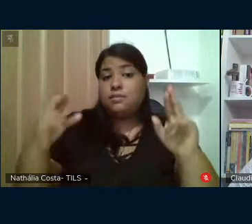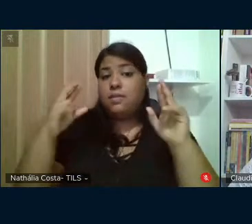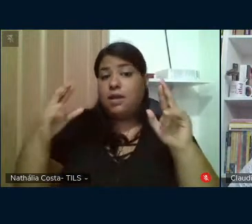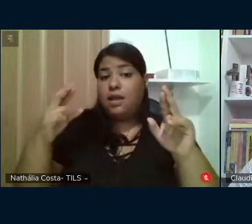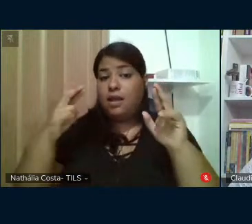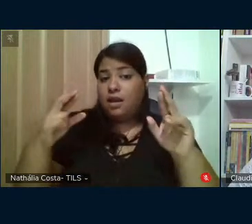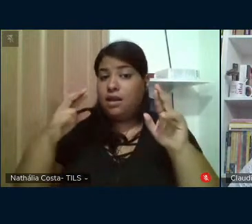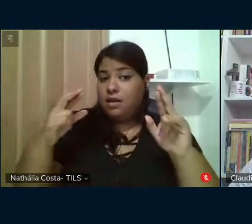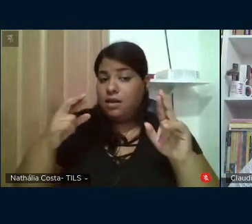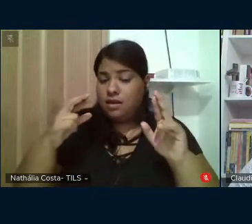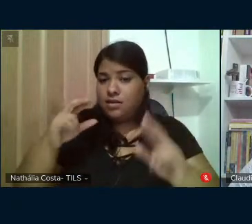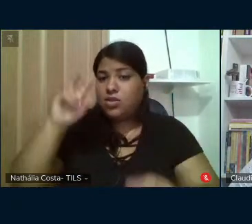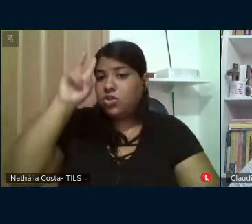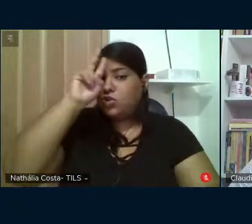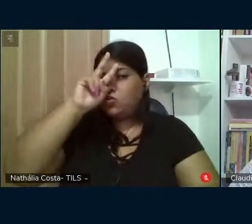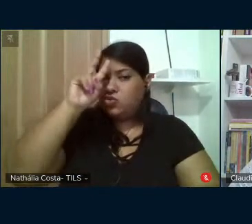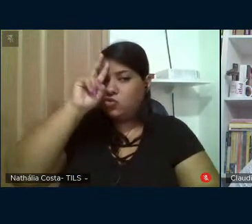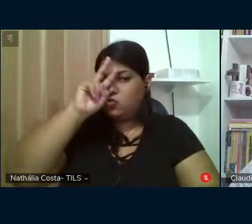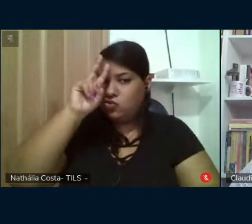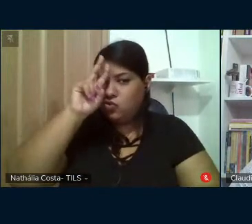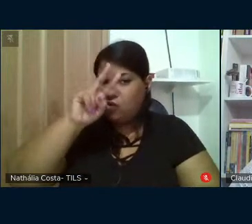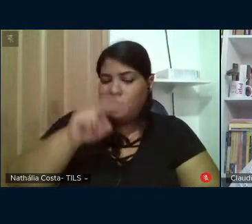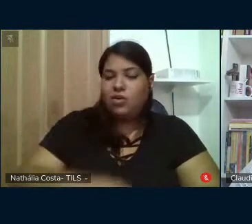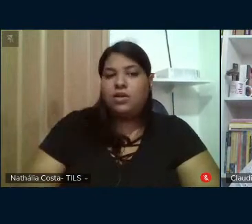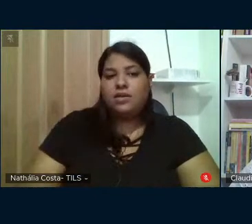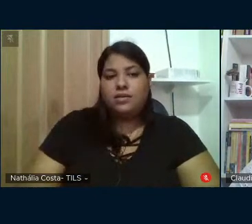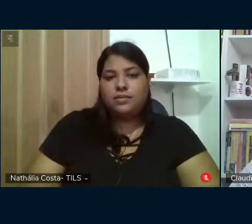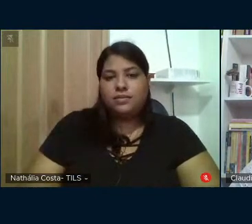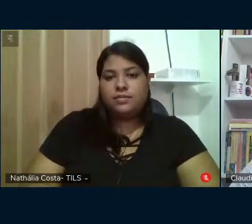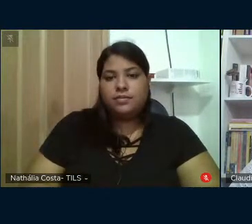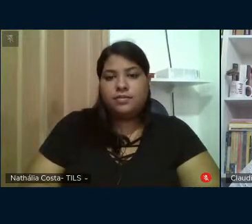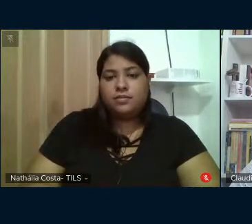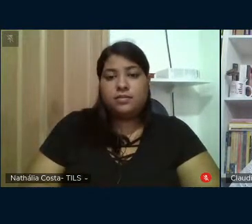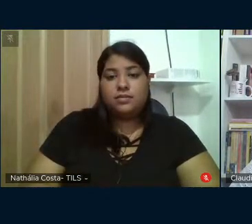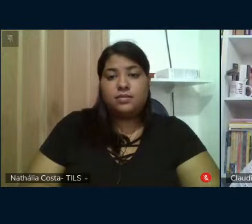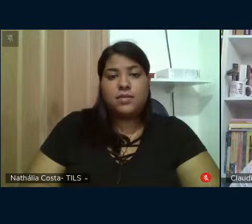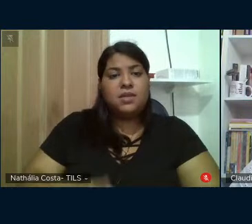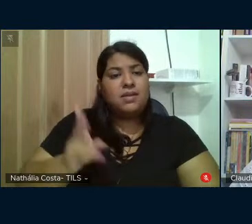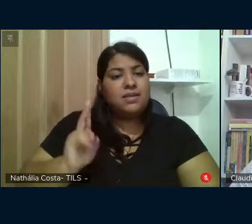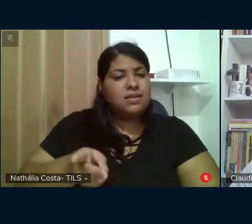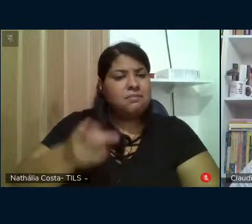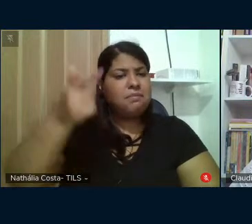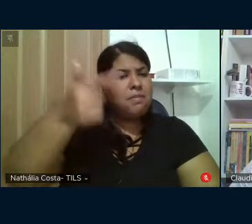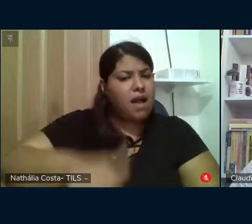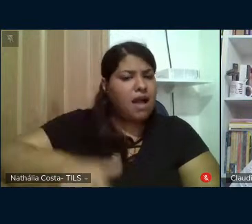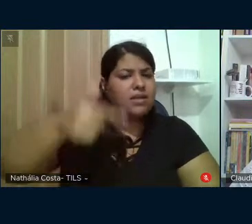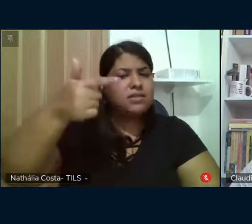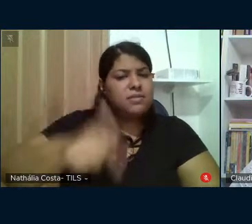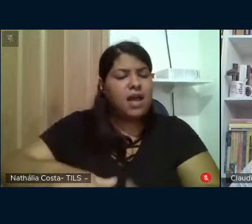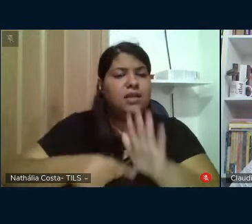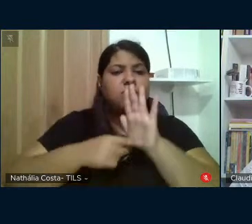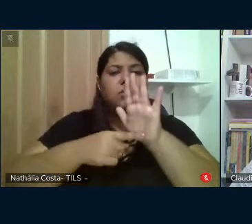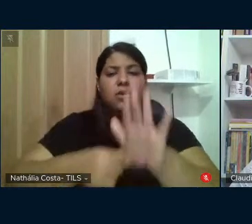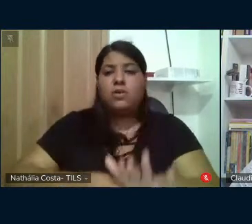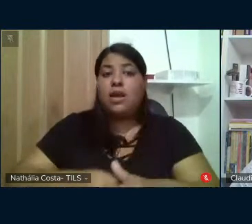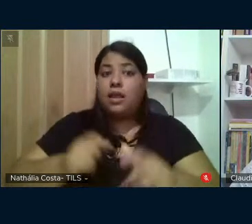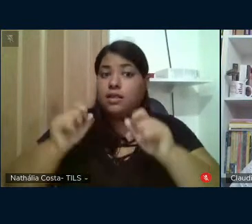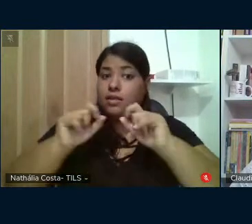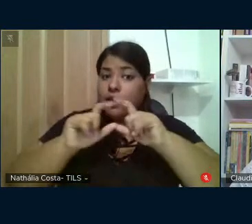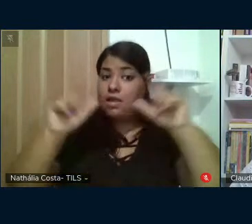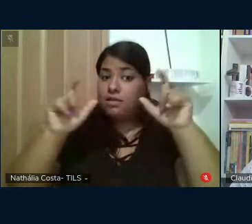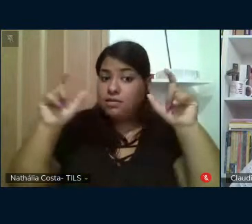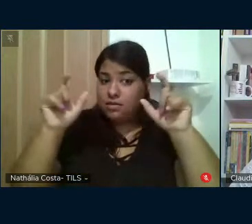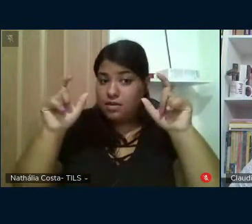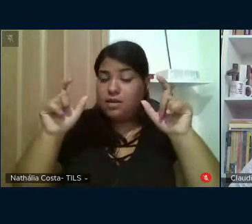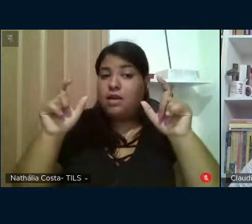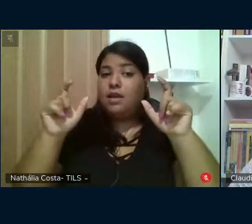horizonte historicamente improvável, o inédito que cada vez mais se mostrava viável. atenção, a